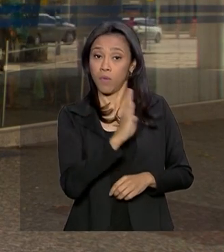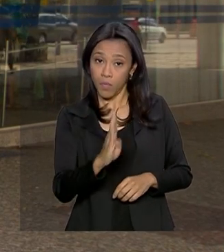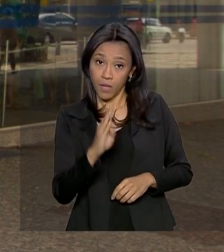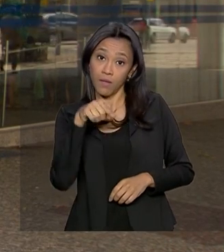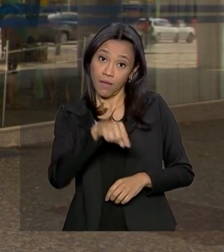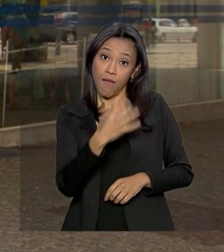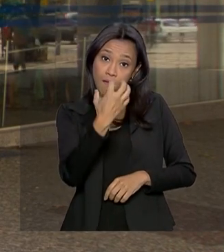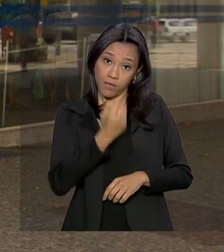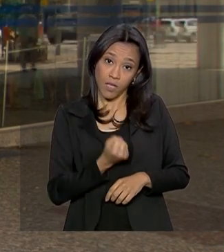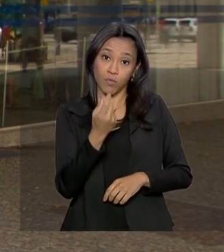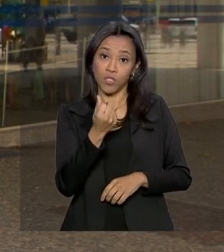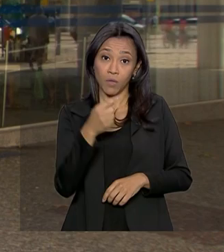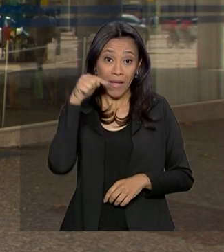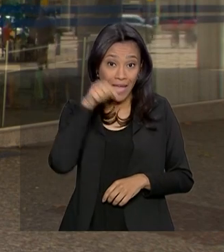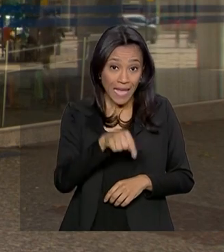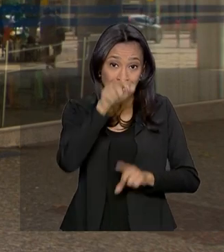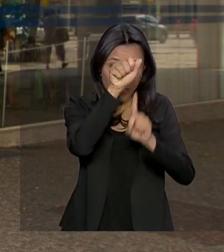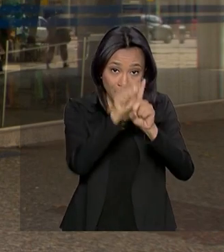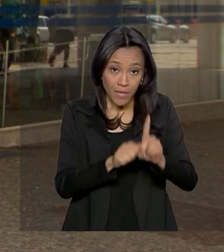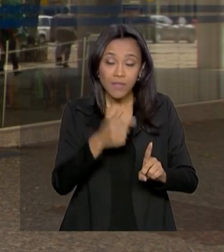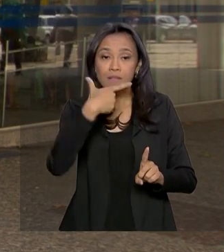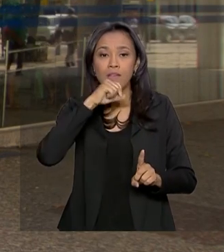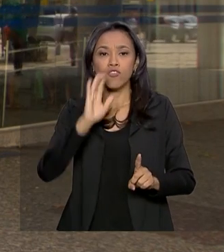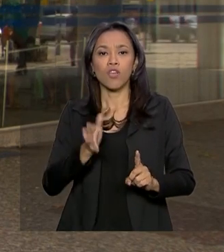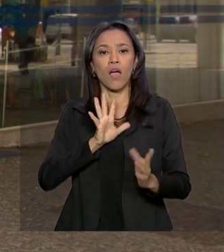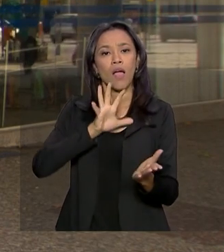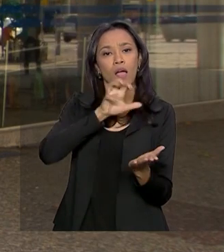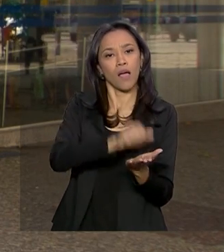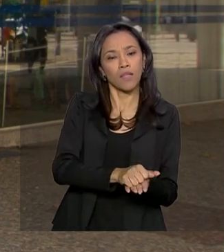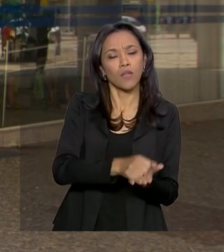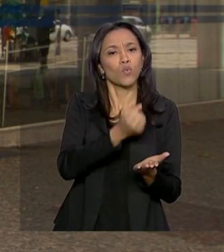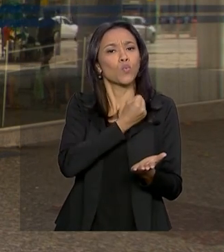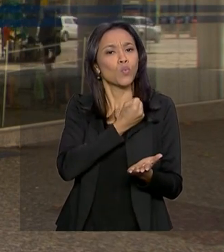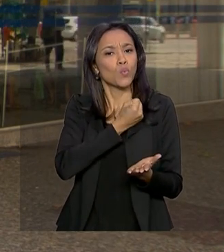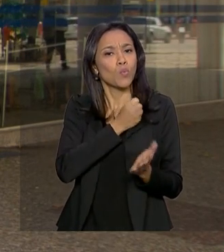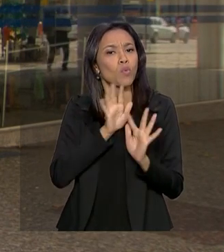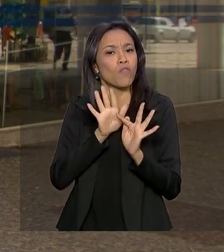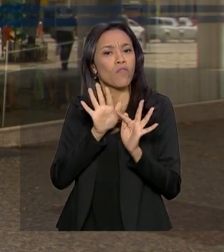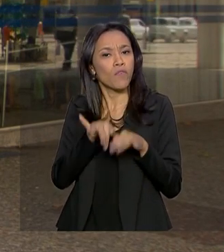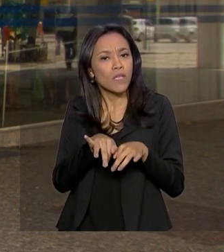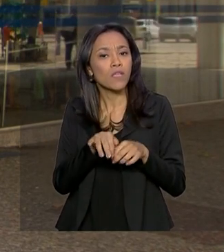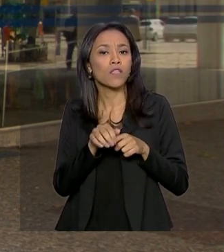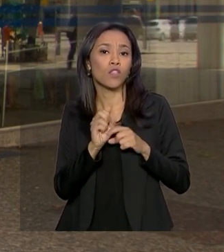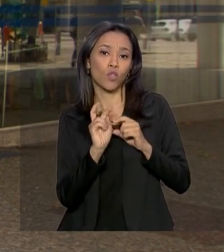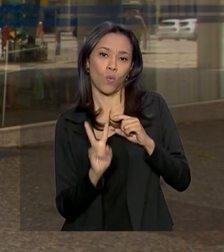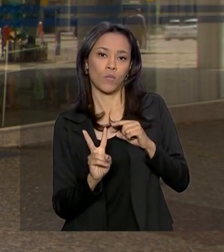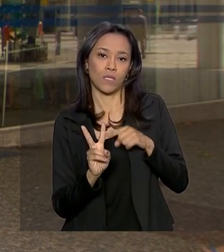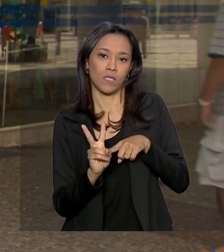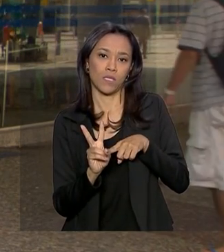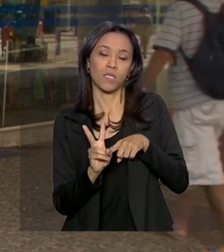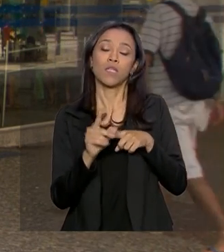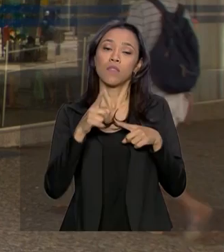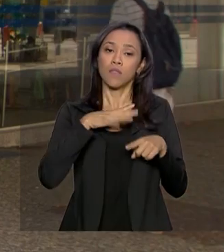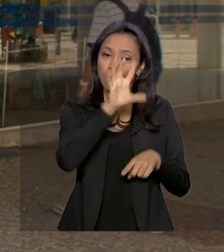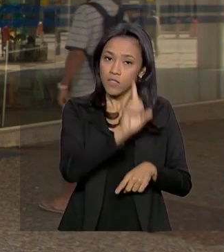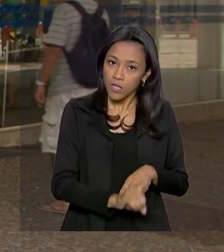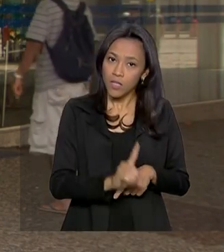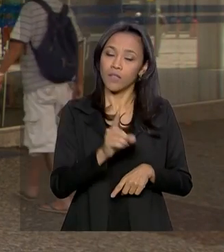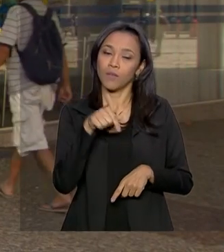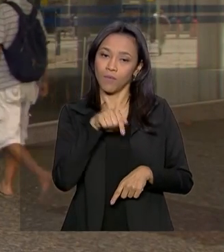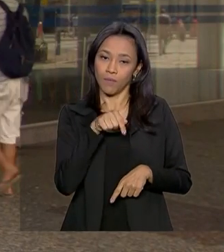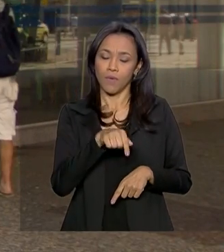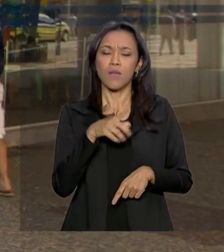recebem o benefício este mês os servidores cadastrados sob número de inscrição com final 2. Tem direito ao PIS-PASEP os